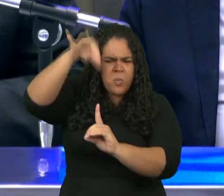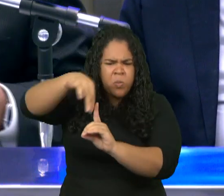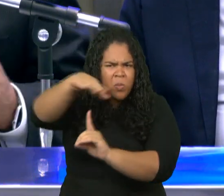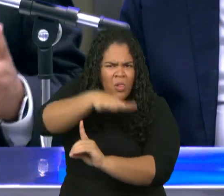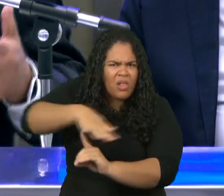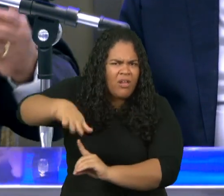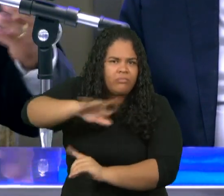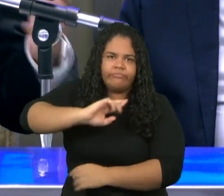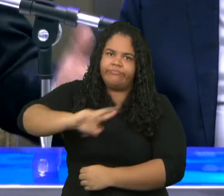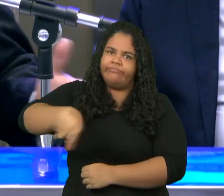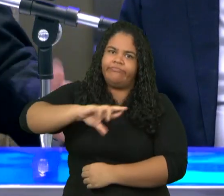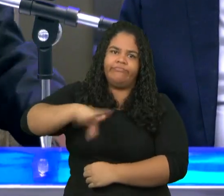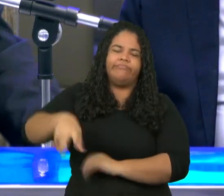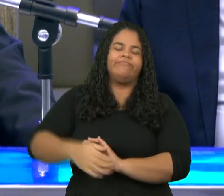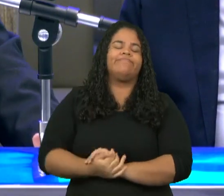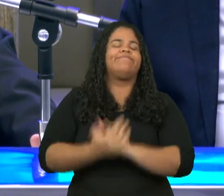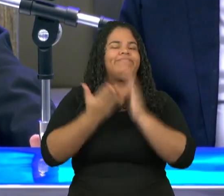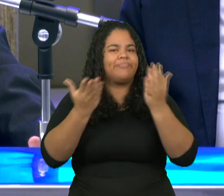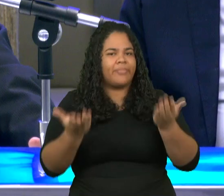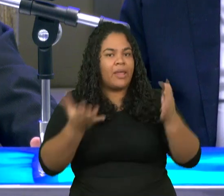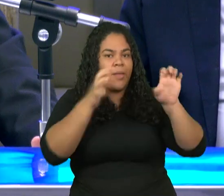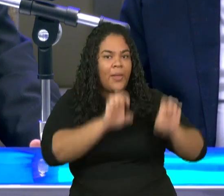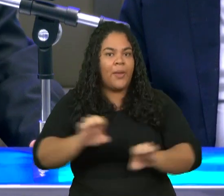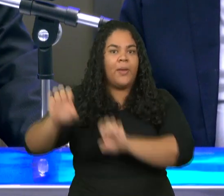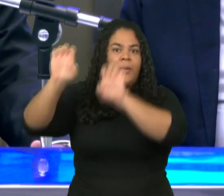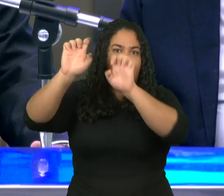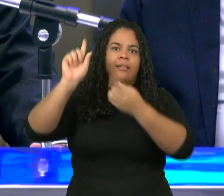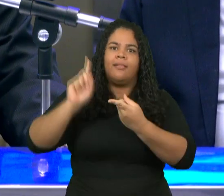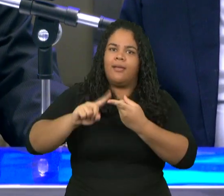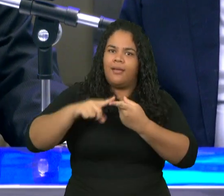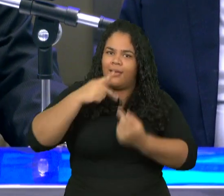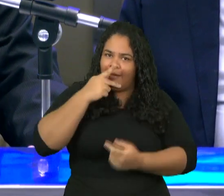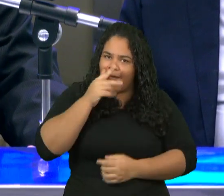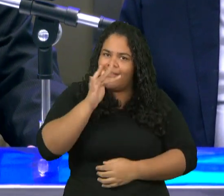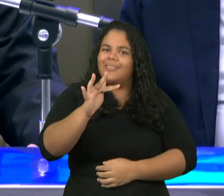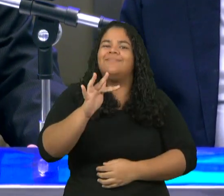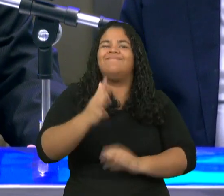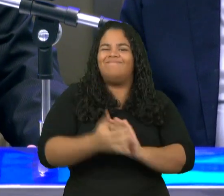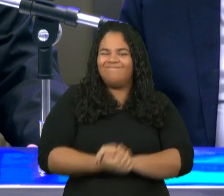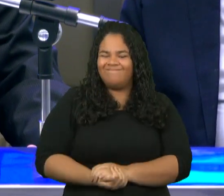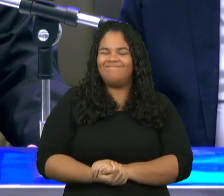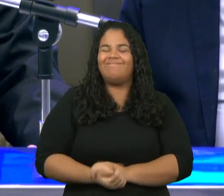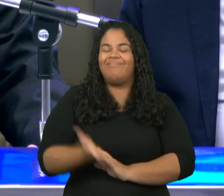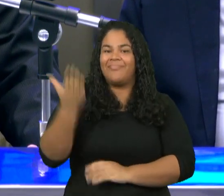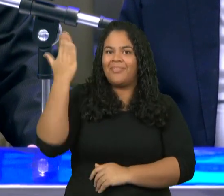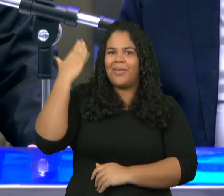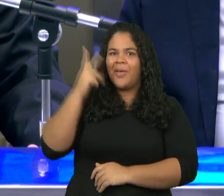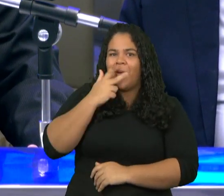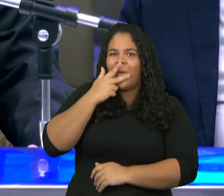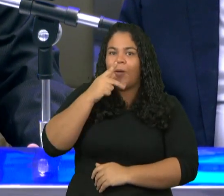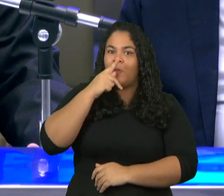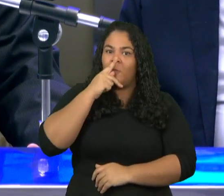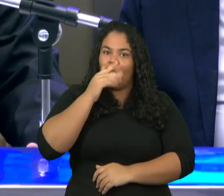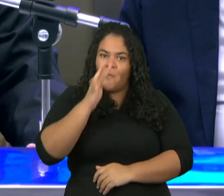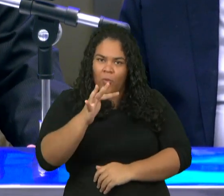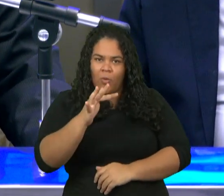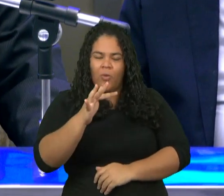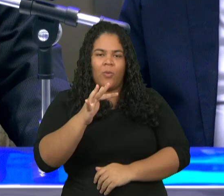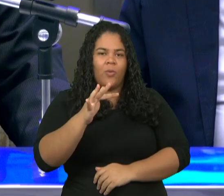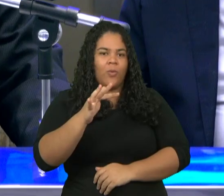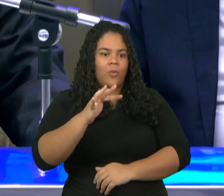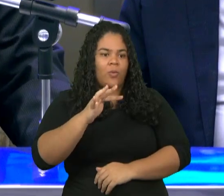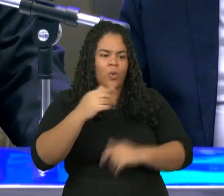que era também profeta, fala a respeito daqueles, dos homens da sua geração,